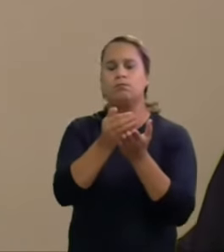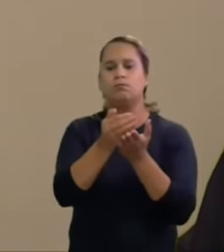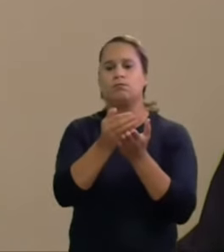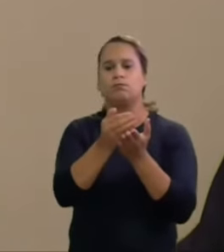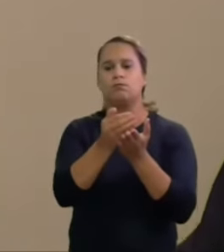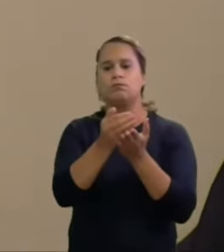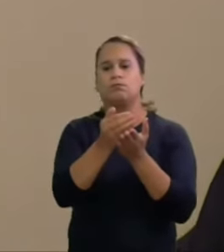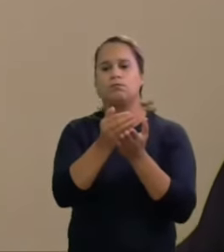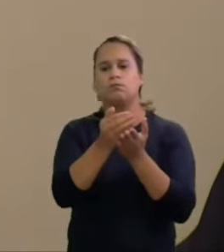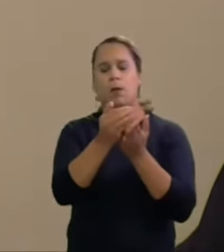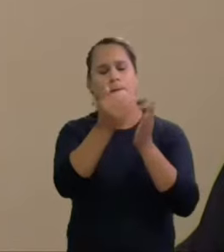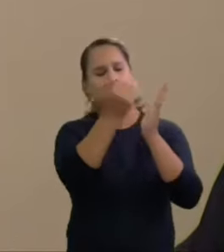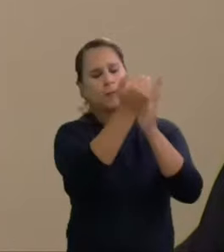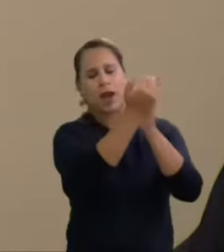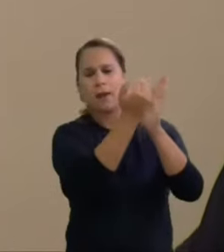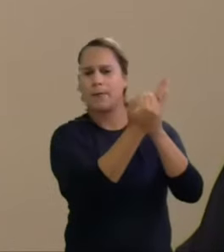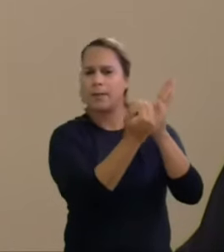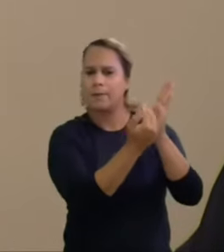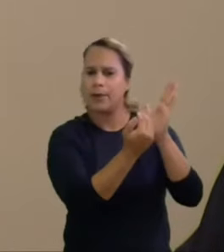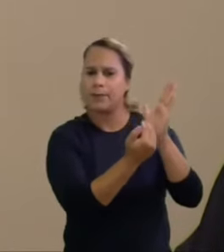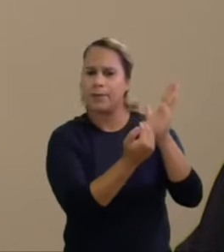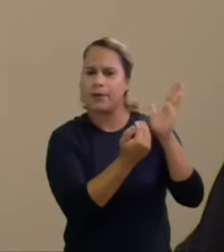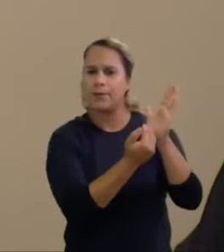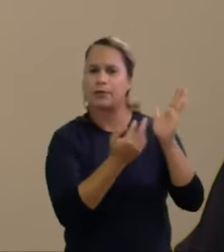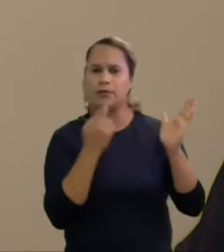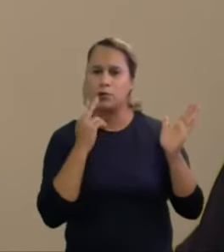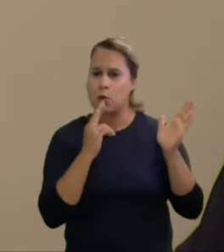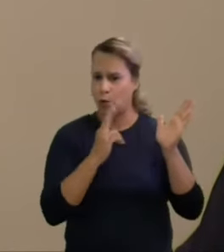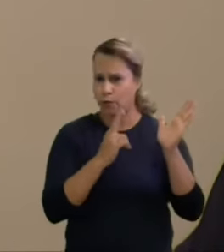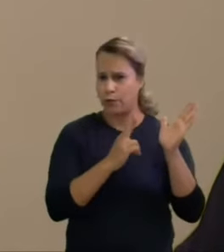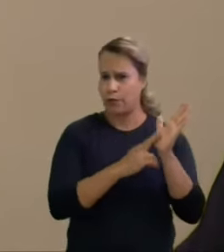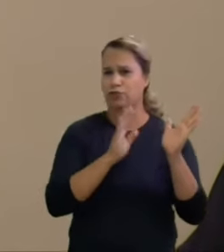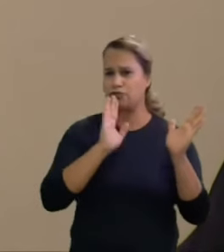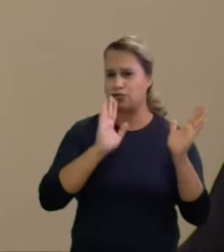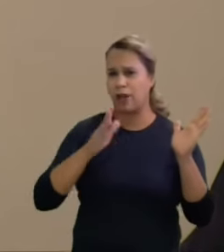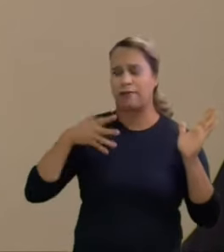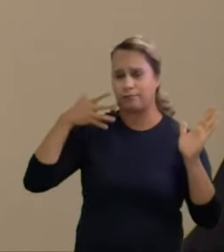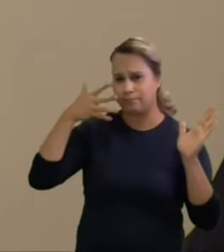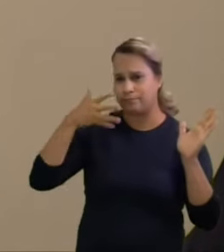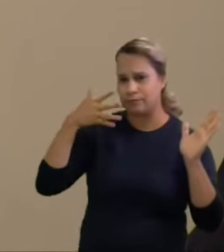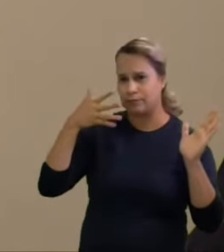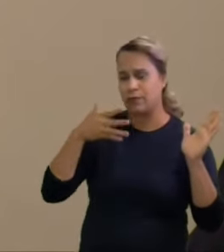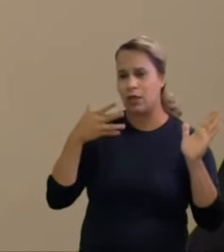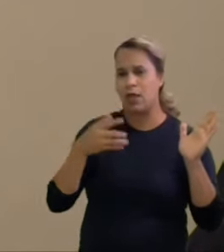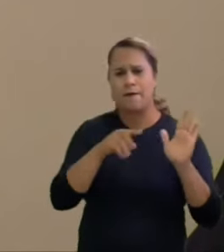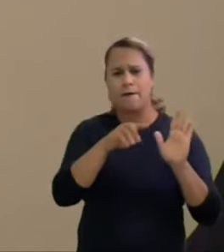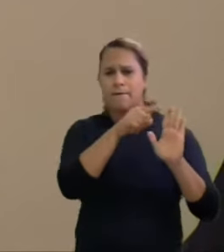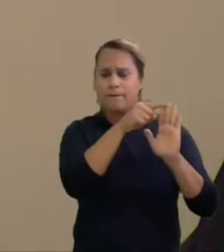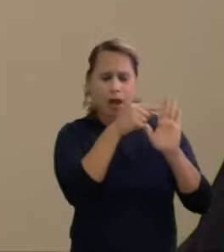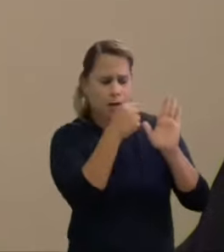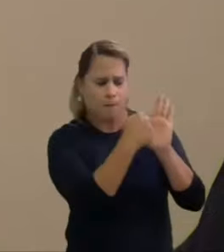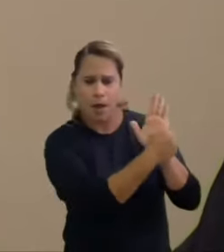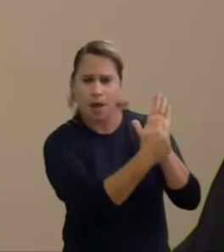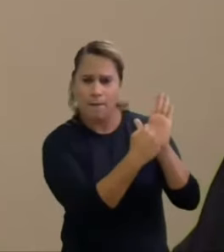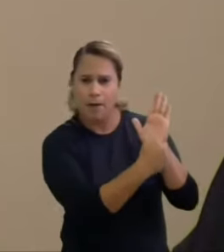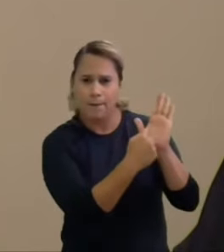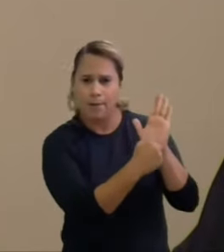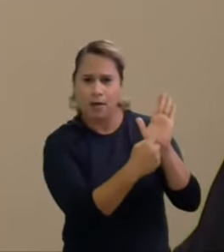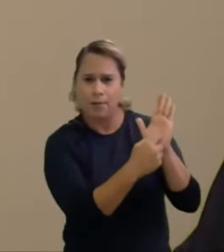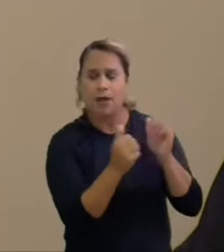considerações tecidas pelo ilustre relator quando enalteceu algumas premissas a orientar o seu voto